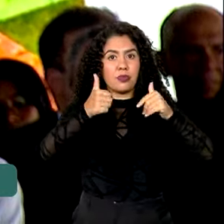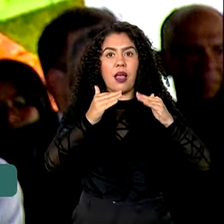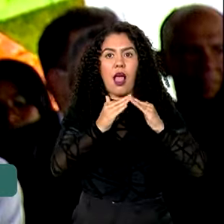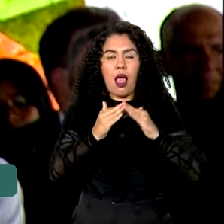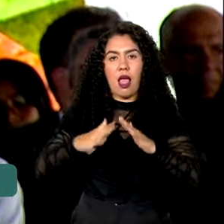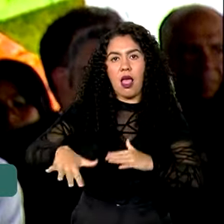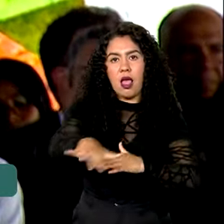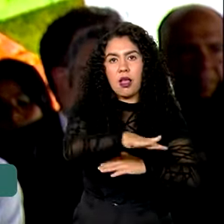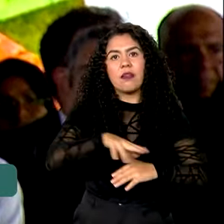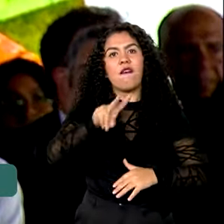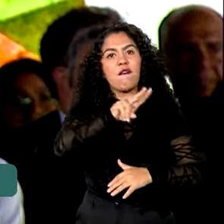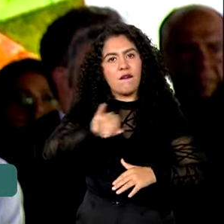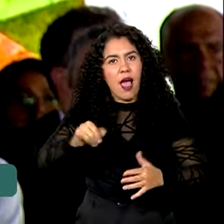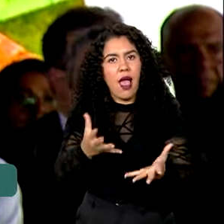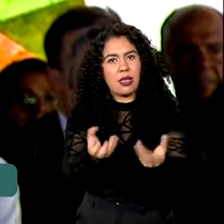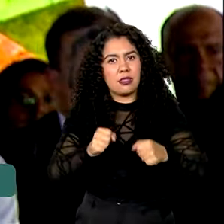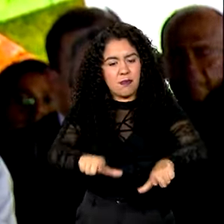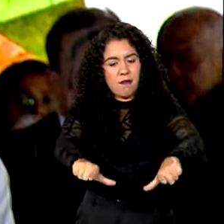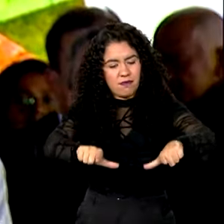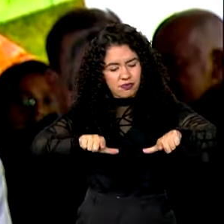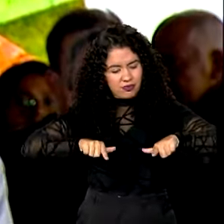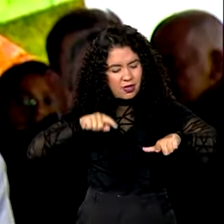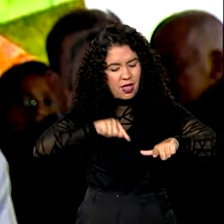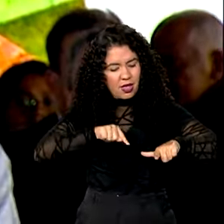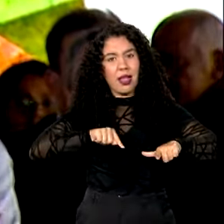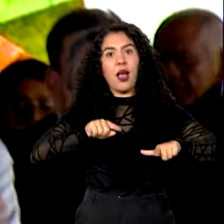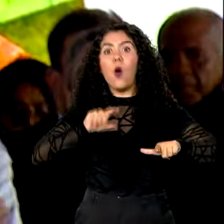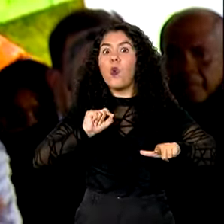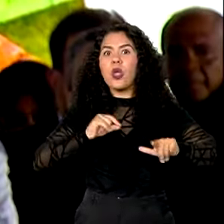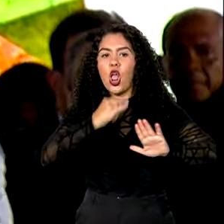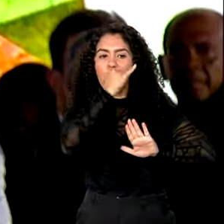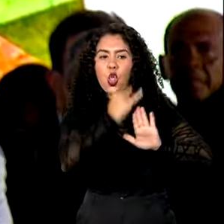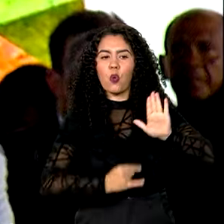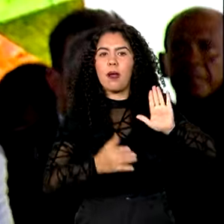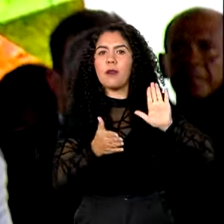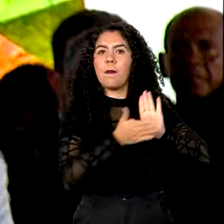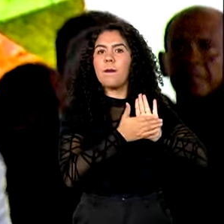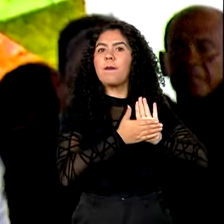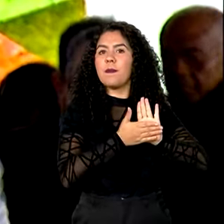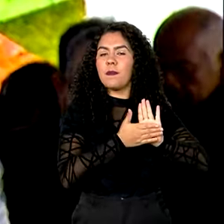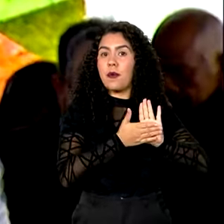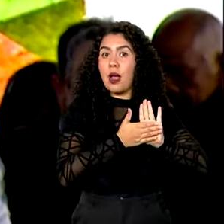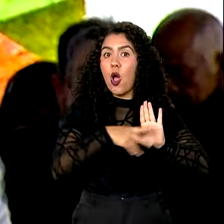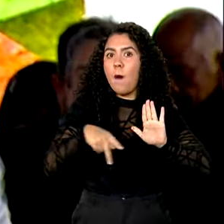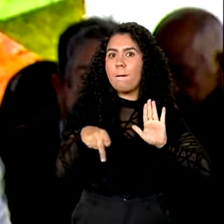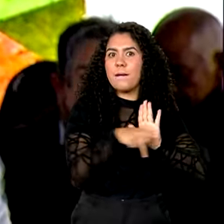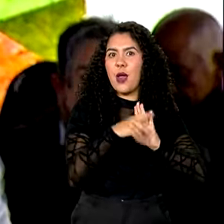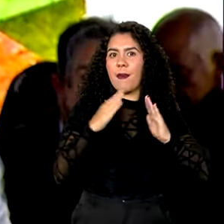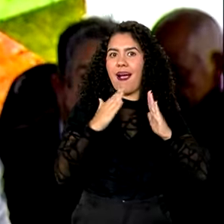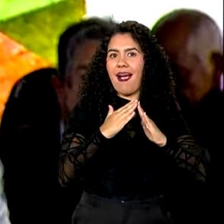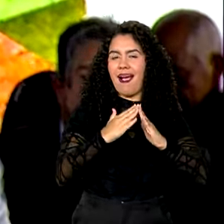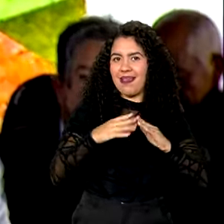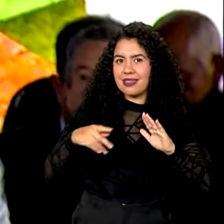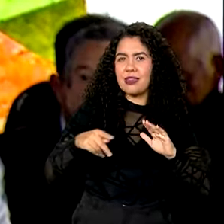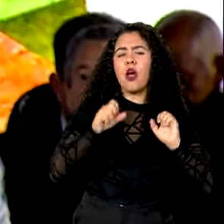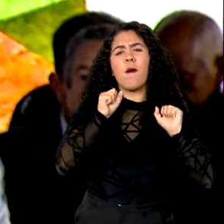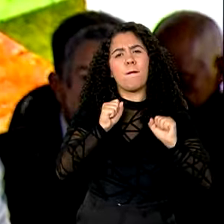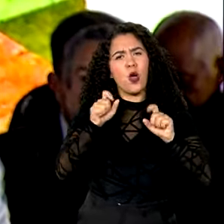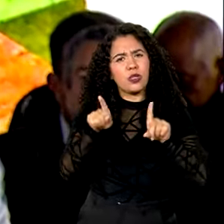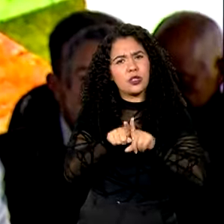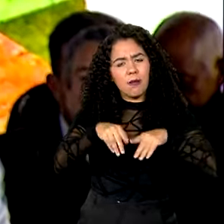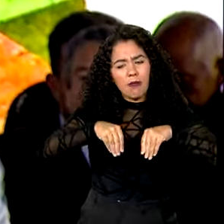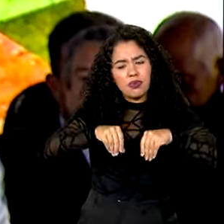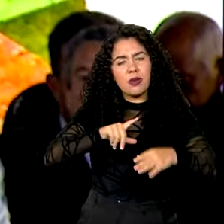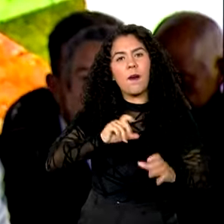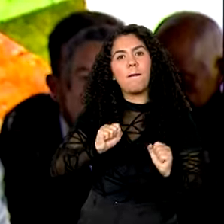título de terra, que vão poder dizer, a partir daí, que ninguém tira elas mais daquele espaço, que elas podem ir lá no banco, tirar